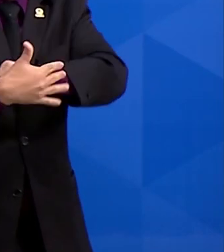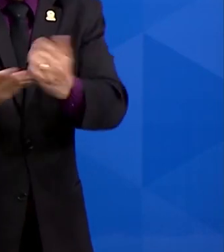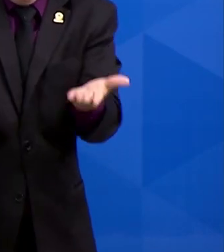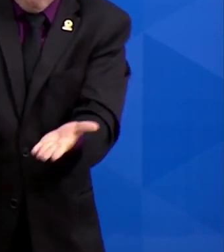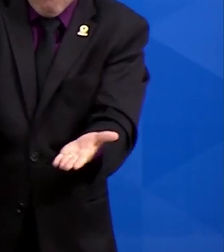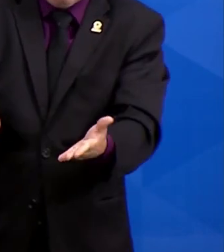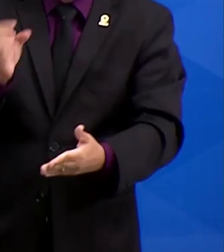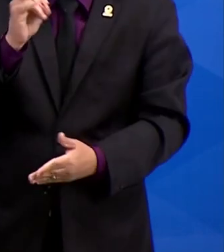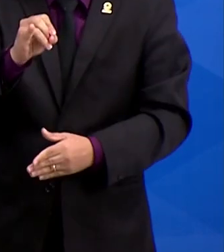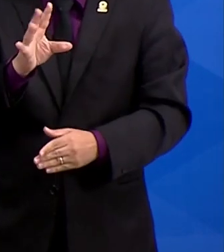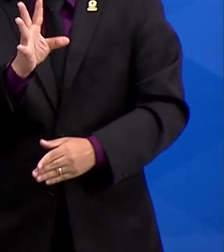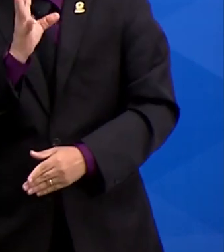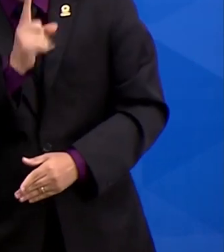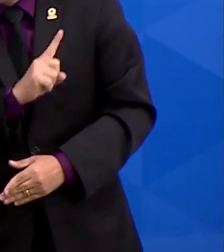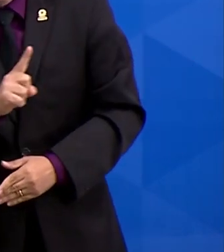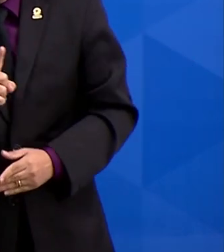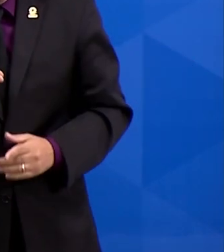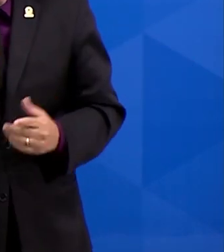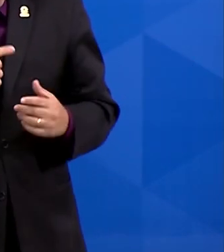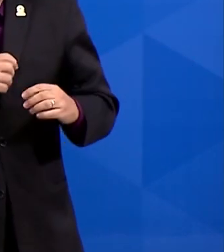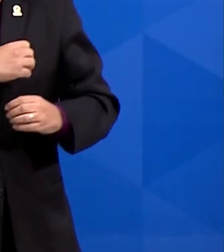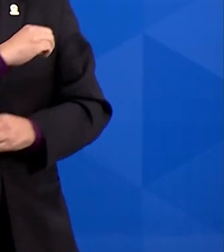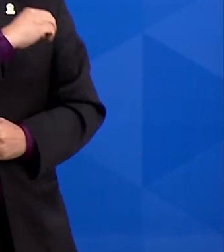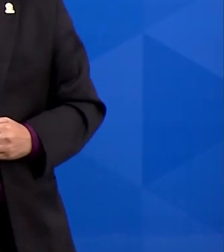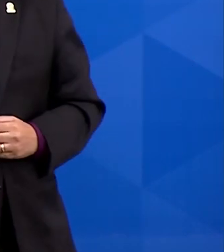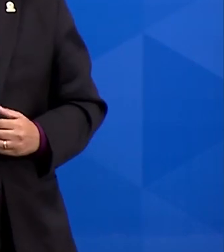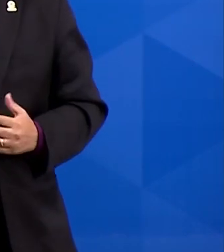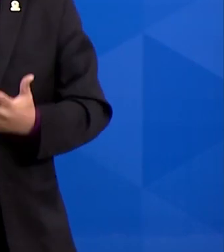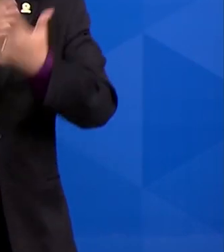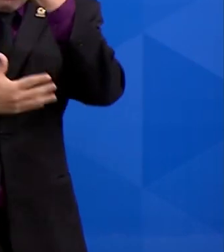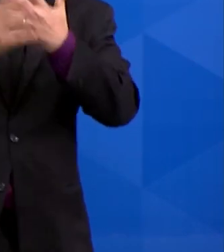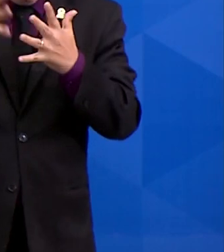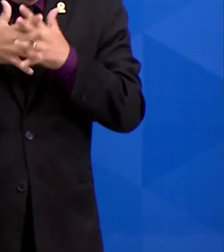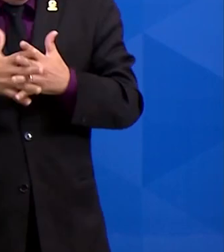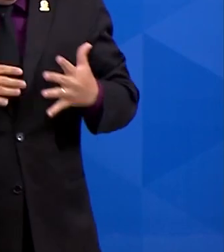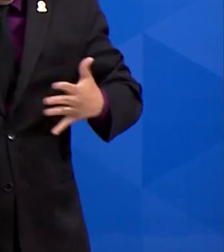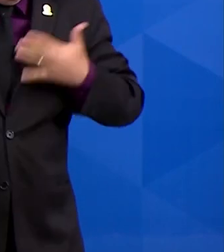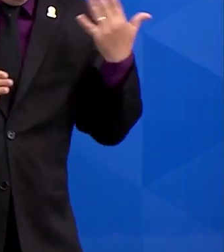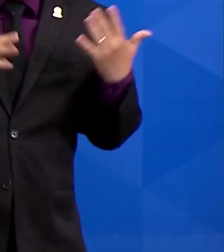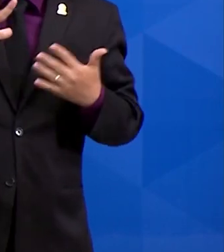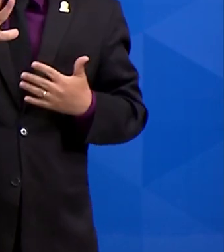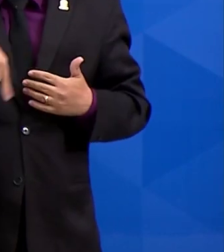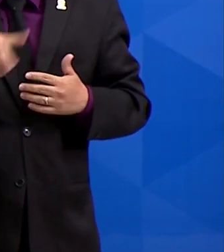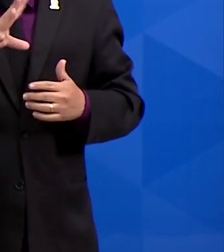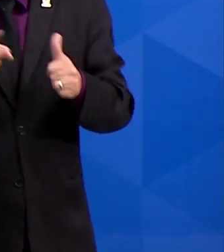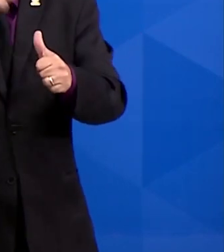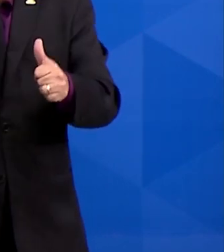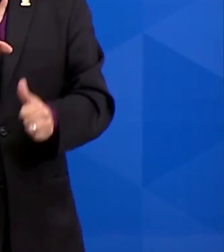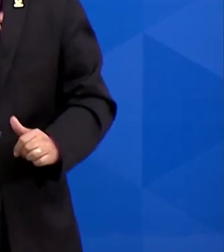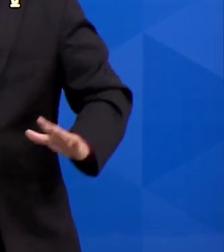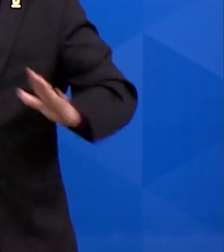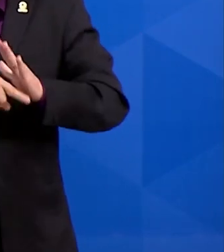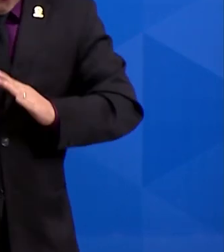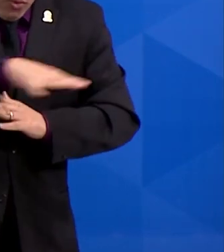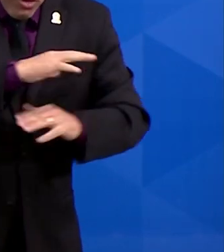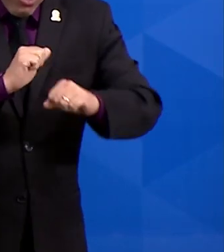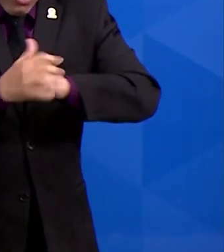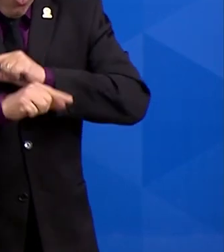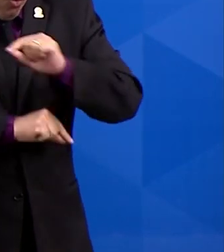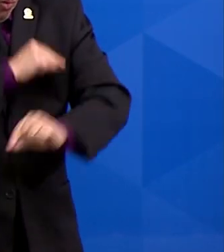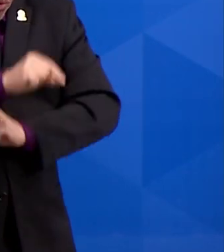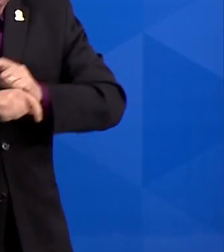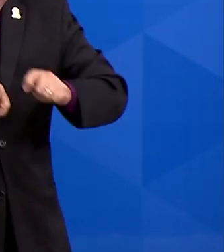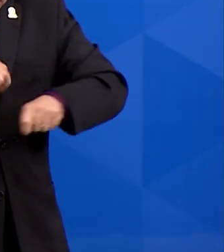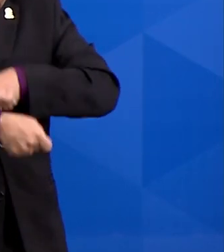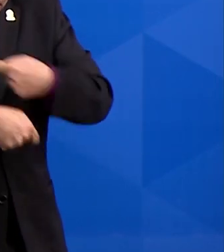você não domina aquilo, se aquilo não está na sua mão, você vira um barco à deriva. A gente vai assumir, conhecer a doença. Na hora que a começar a entender isso e